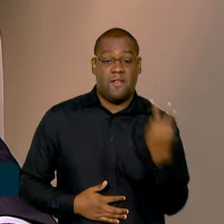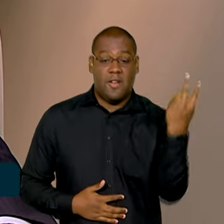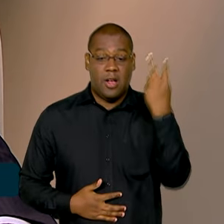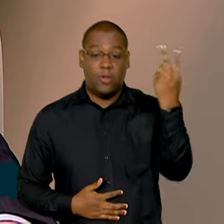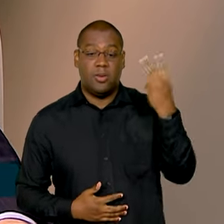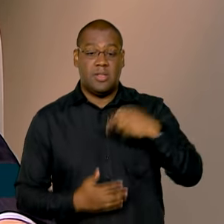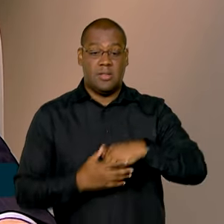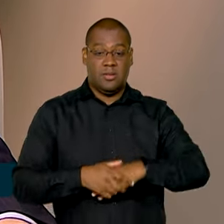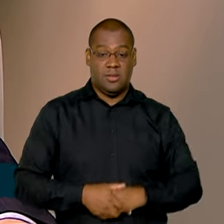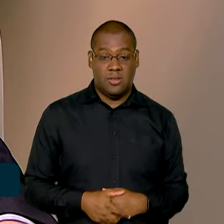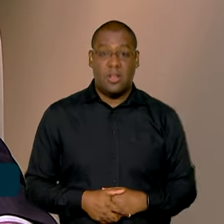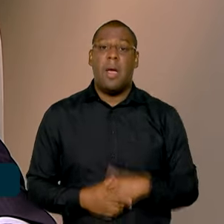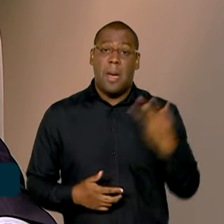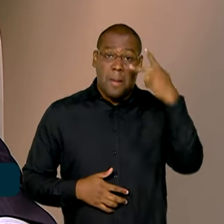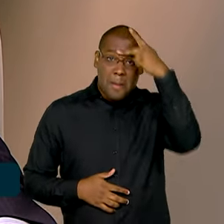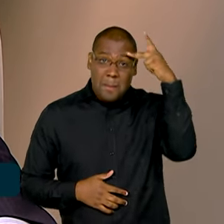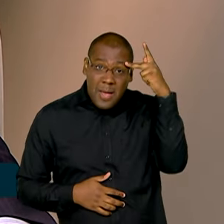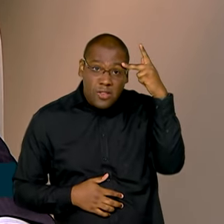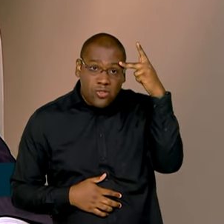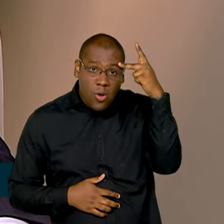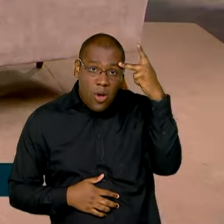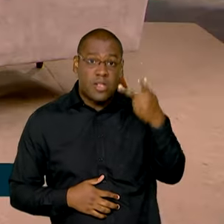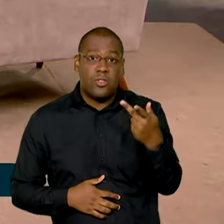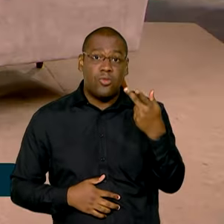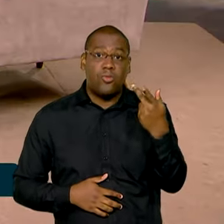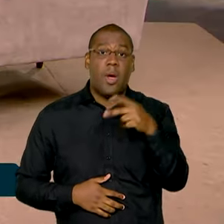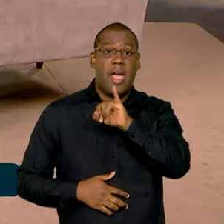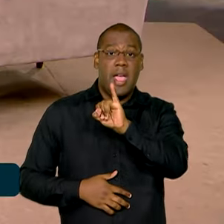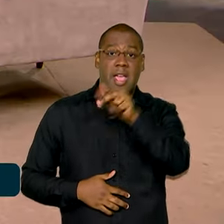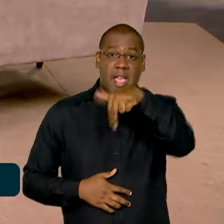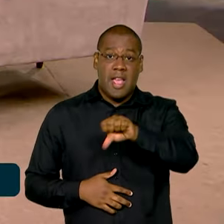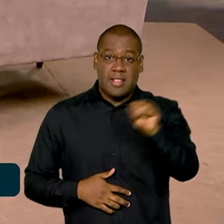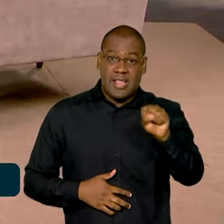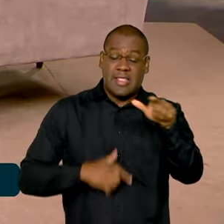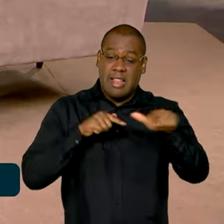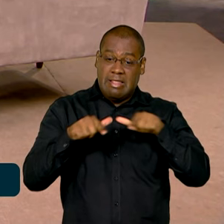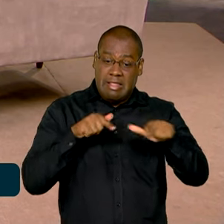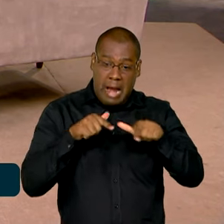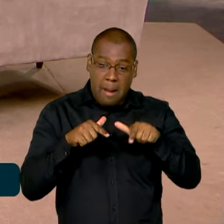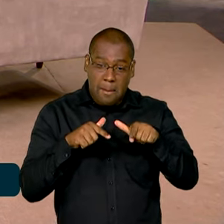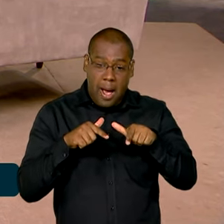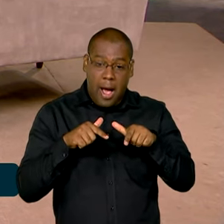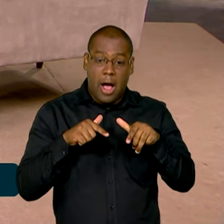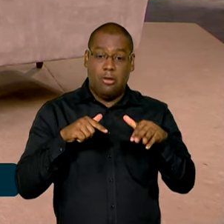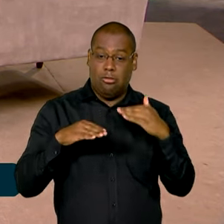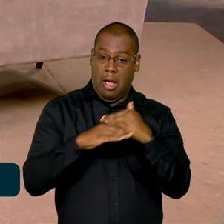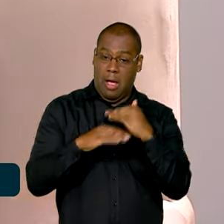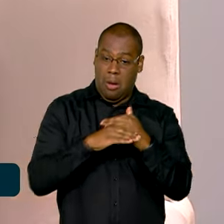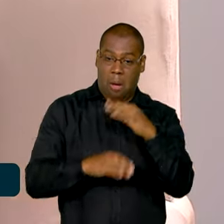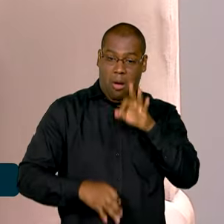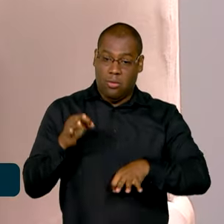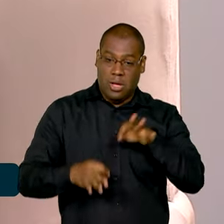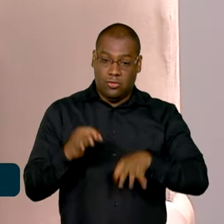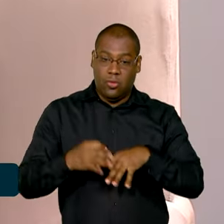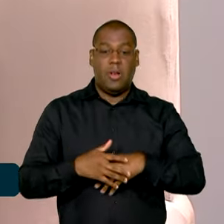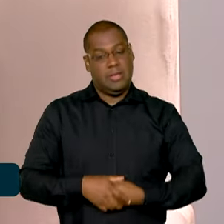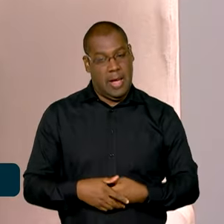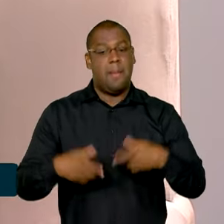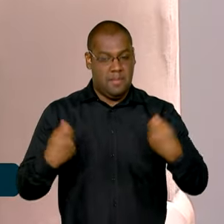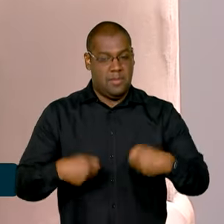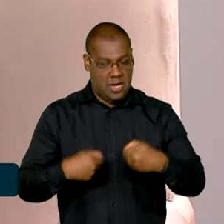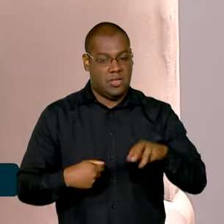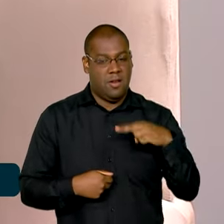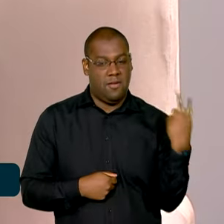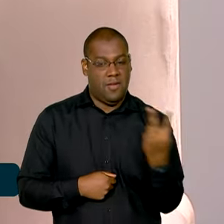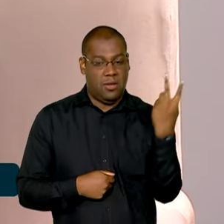processos igual os juízes decidem. Então, é uma categoria que tem que ser valorizada. Presidente, falando agora sobre tecnologia, né,